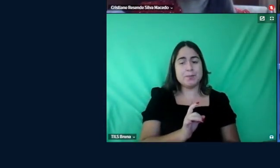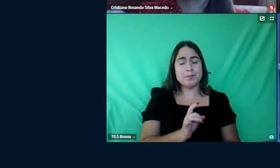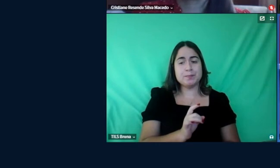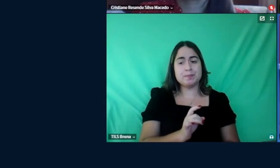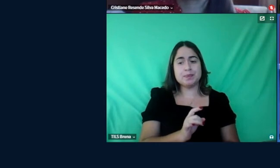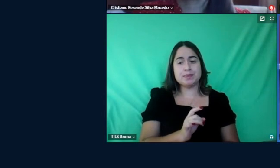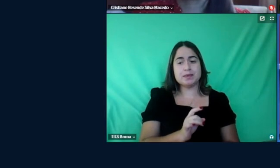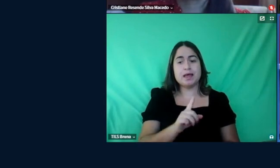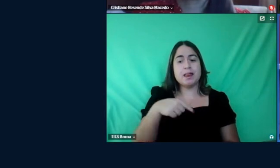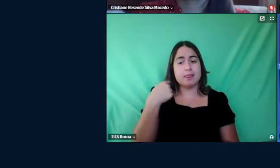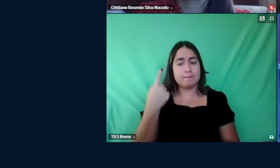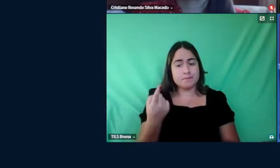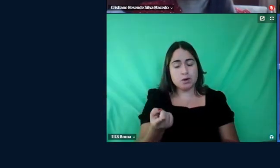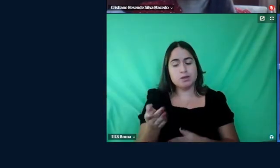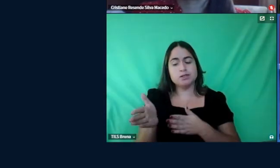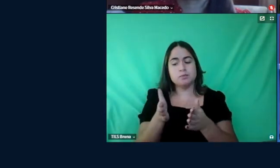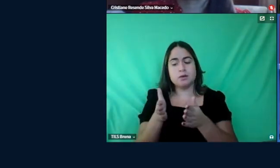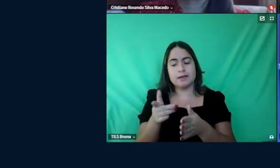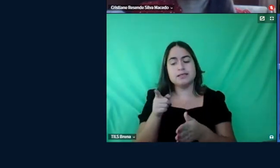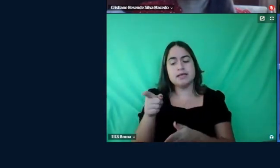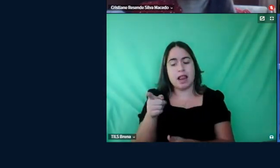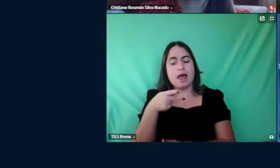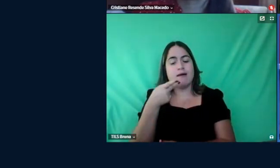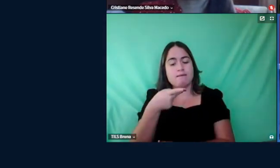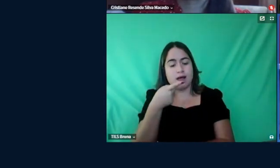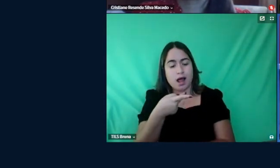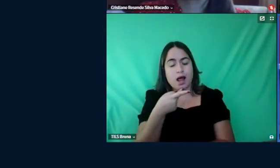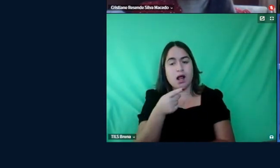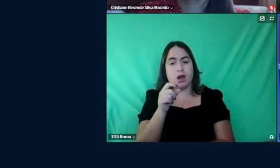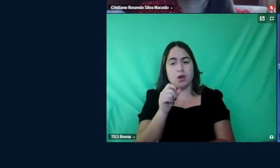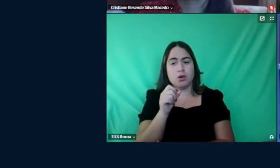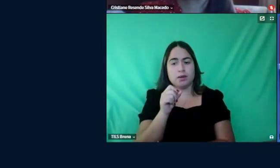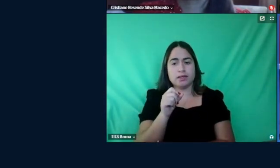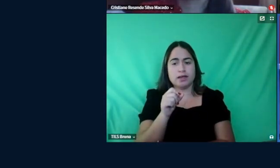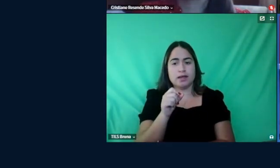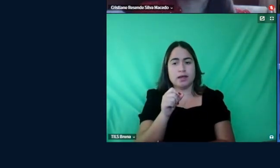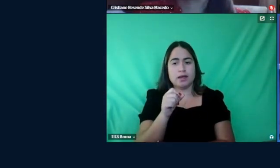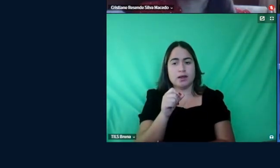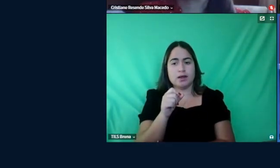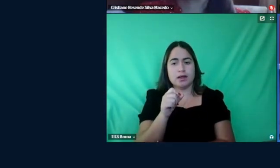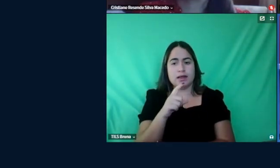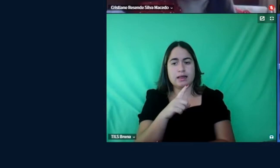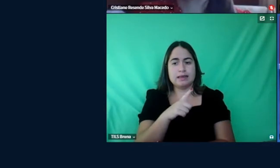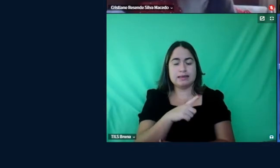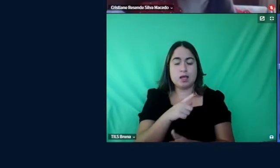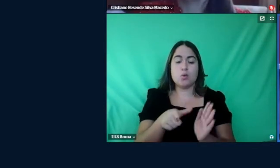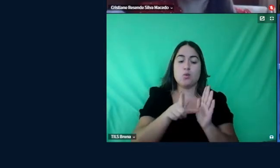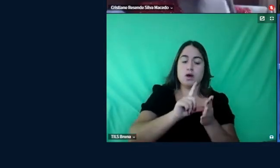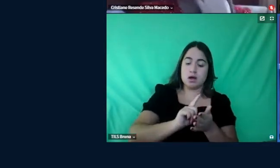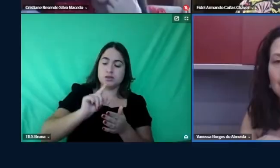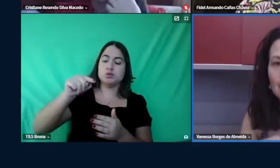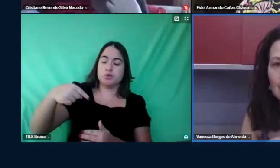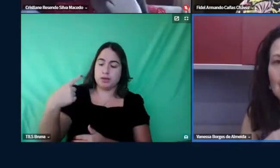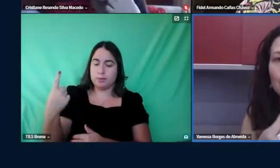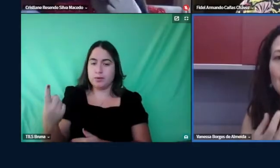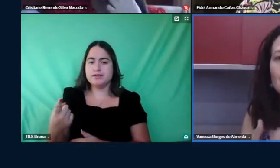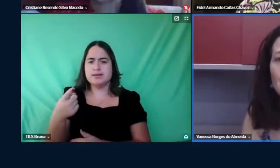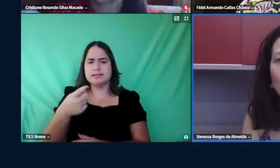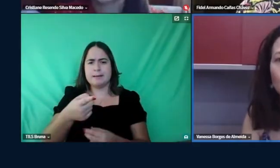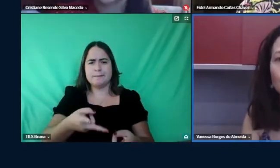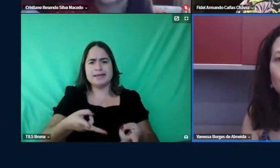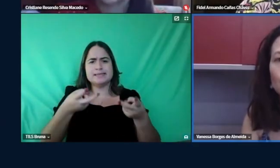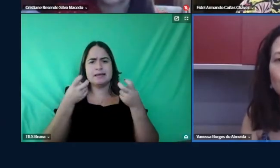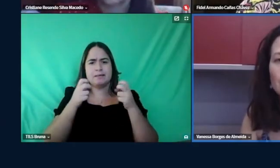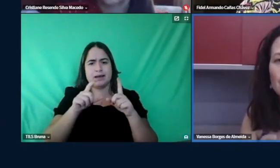depois os momentos onde ela relata o antes e o depois ali você percebe é claro